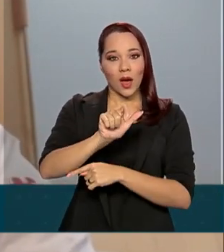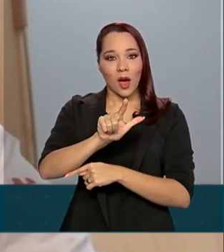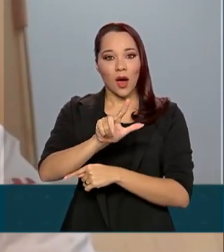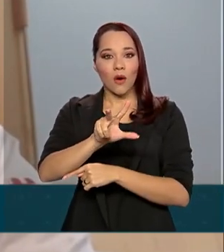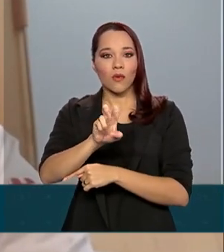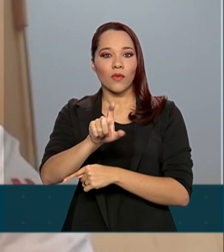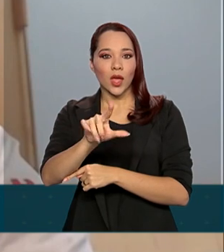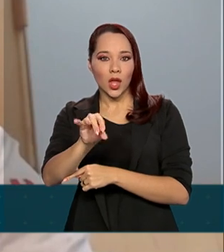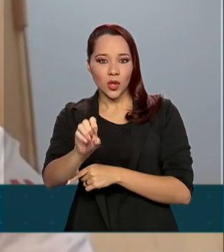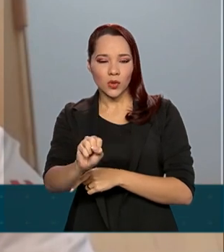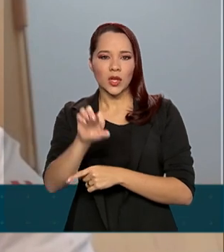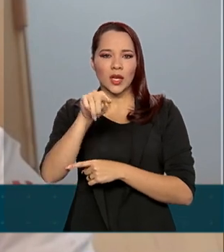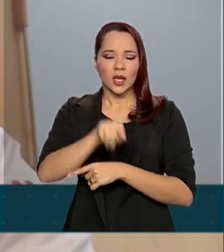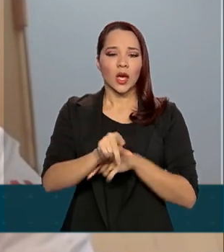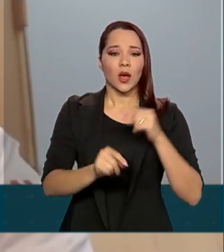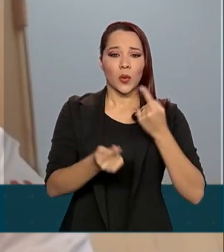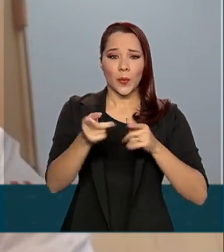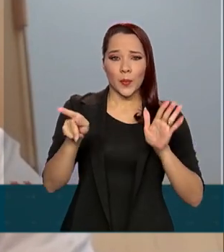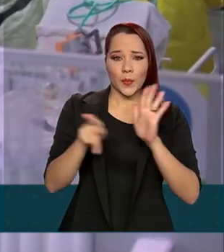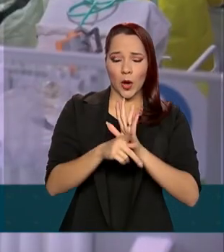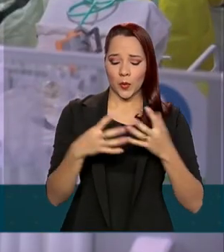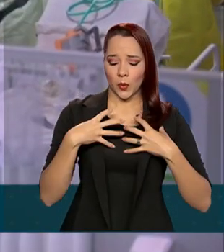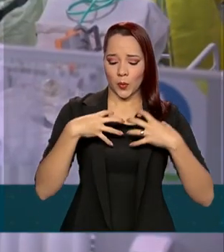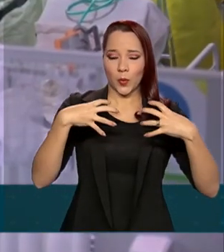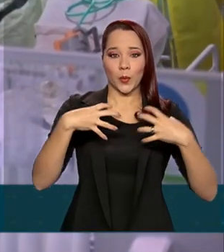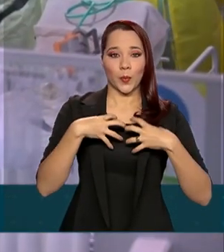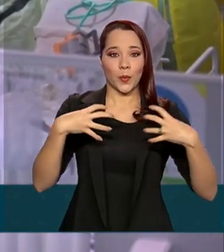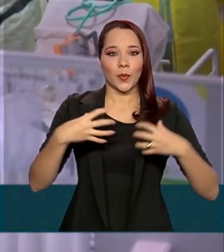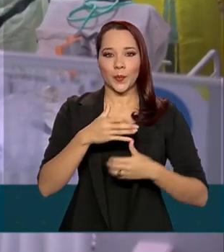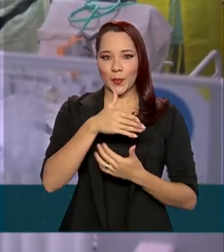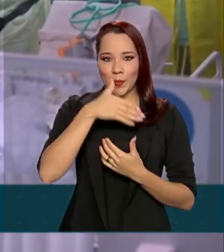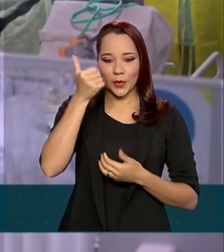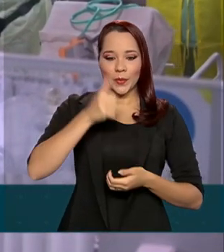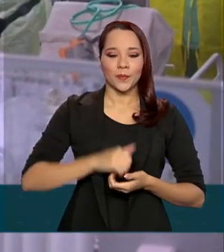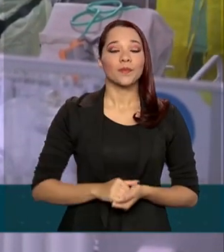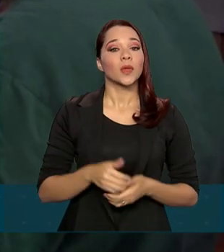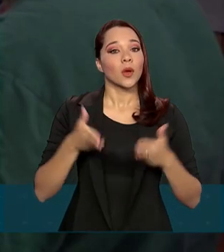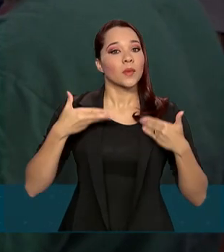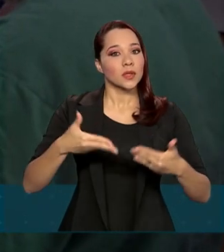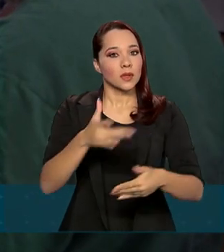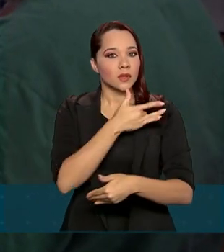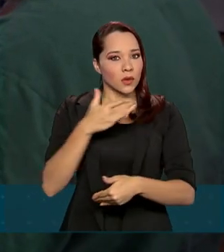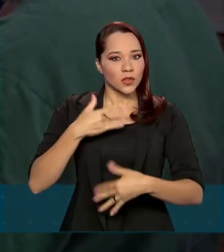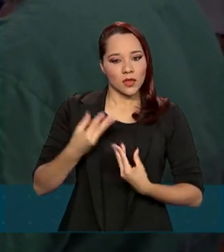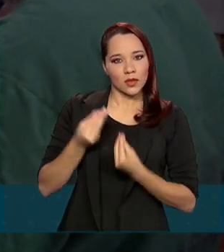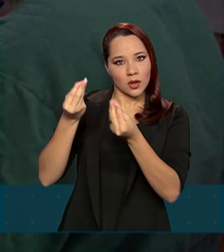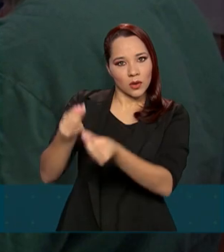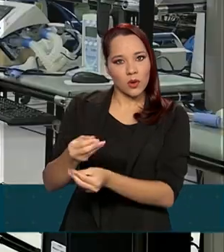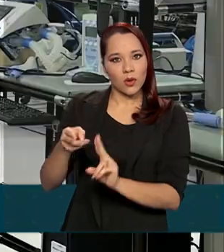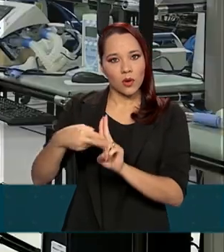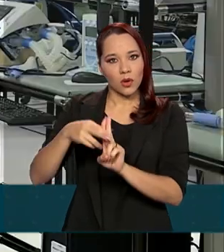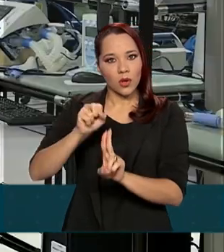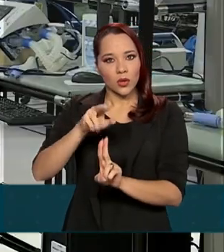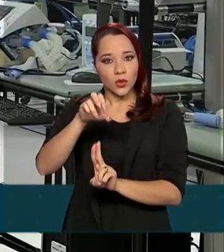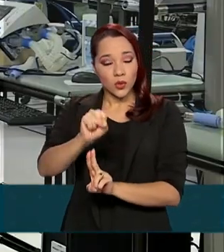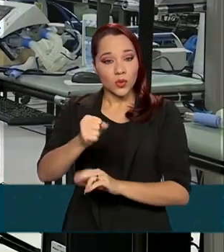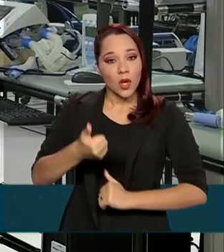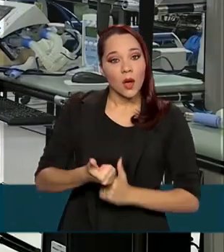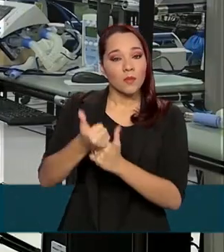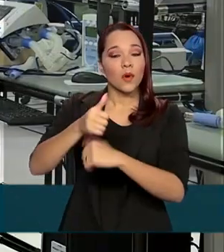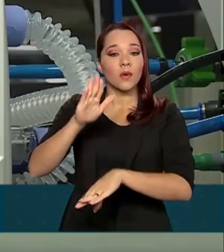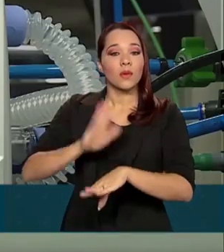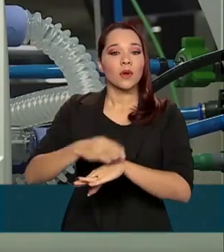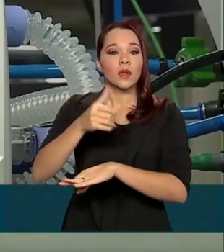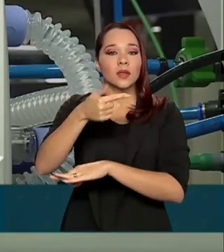a terminação funcionante do pulmão. O Ministério da Saúde já entregou ao SUS um reforço de mais